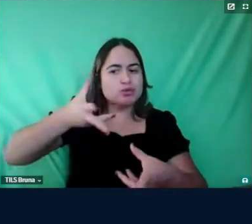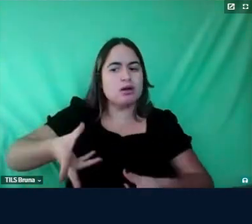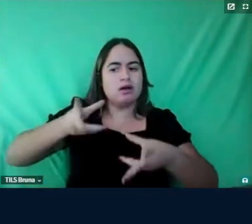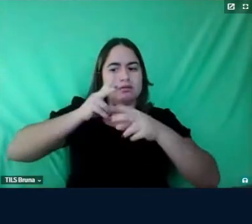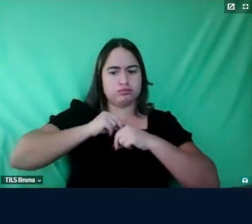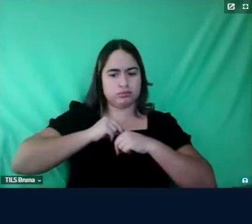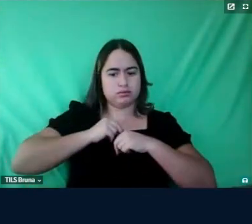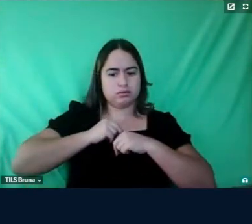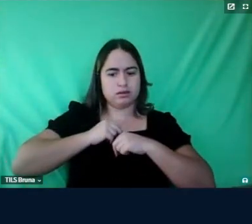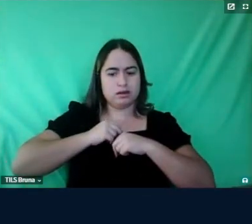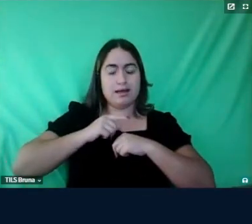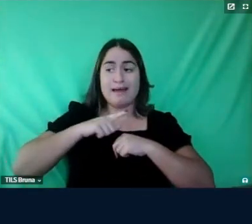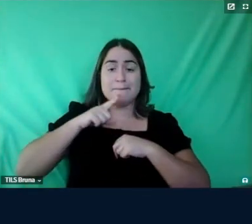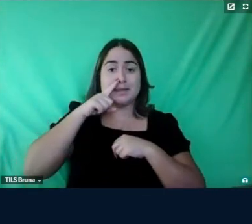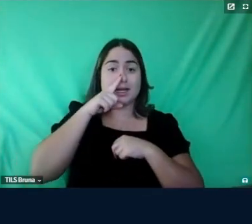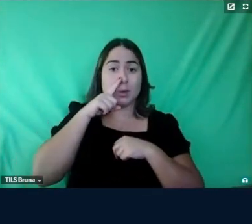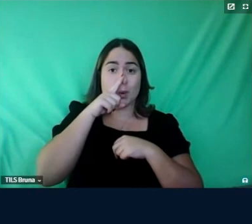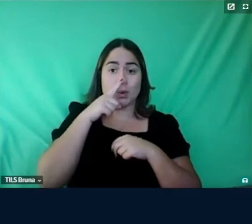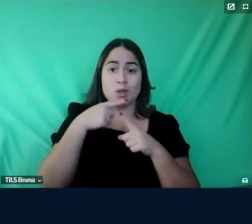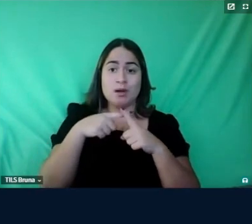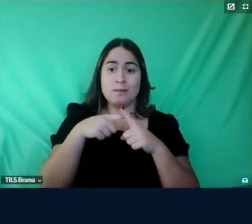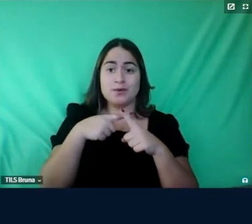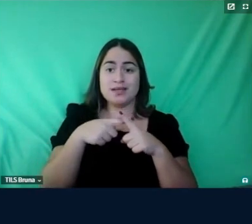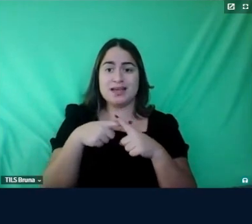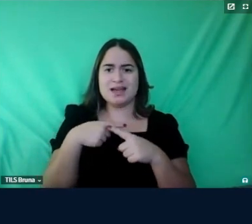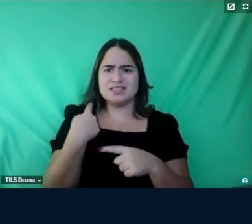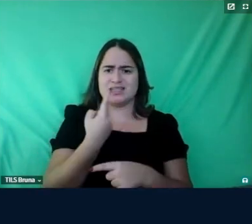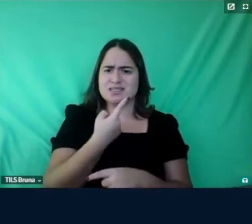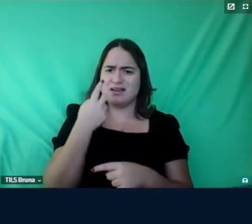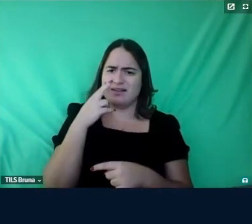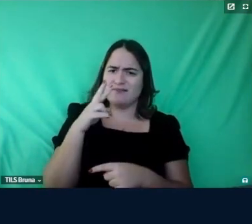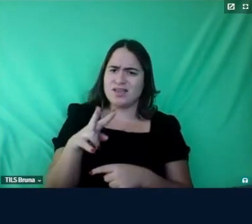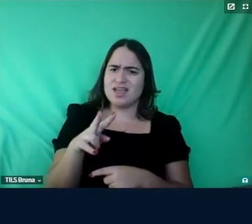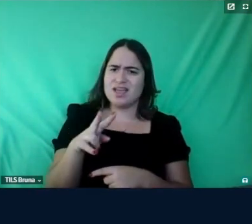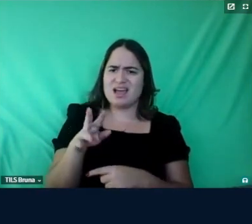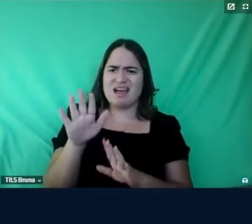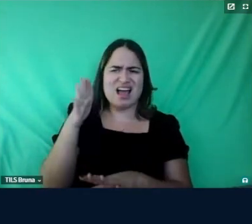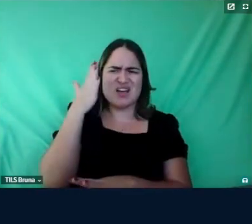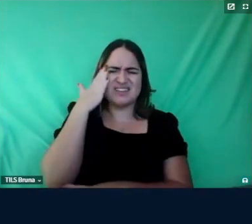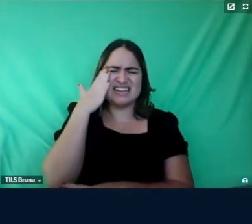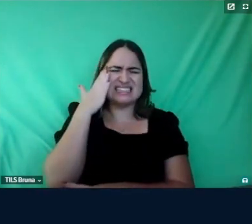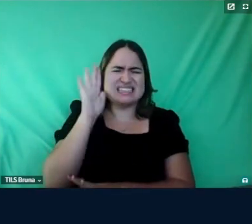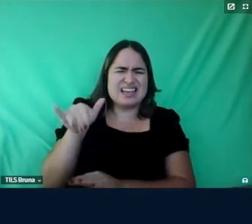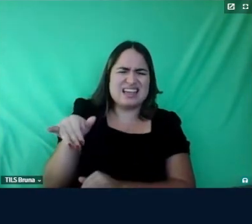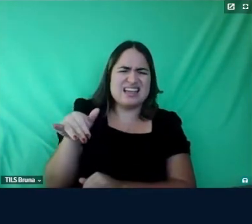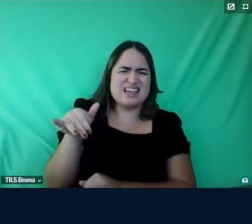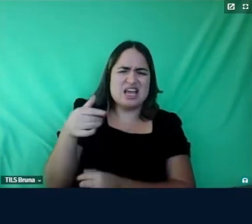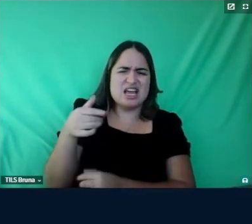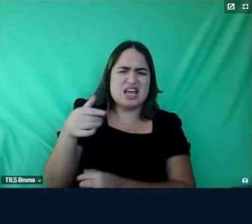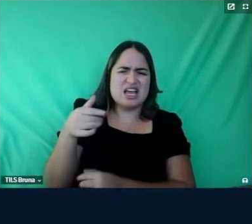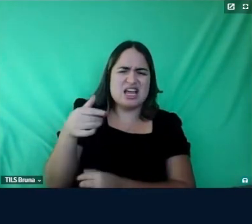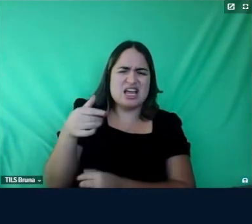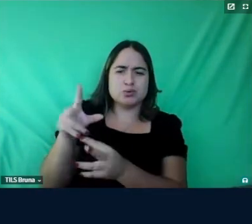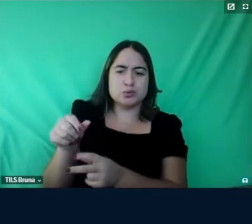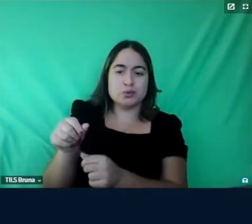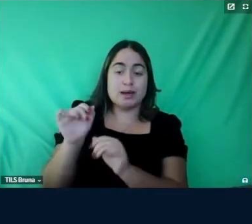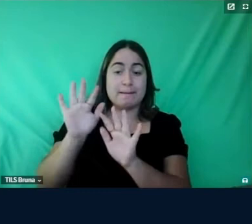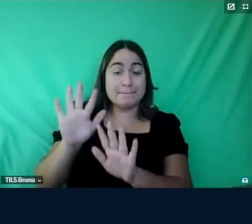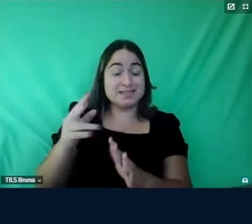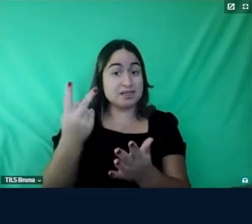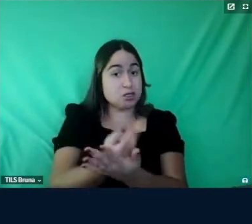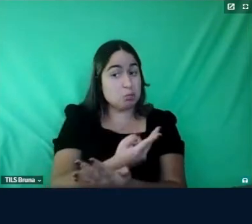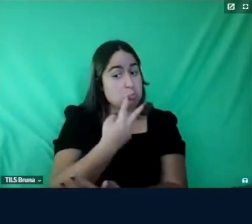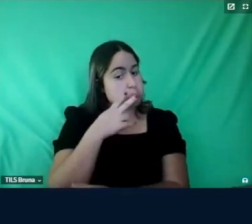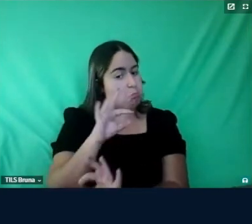perigoso porque a gente já se apropriou dos discursos não tem nada novo mais eu já sei tudo disso já faço tudo isso mas as ações a gente não vê